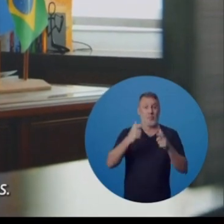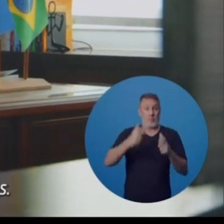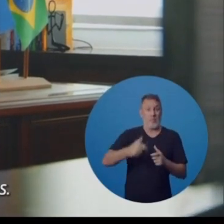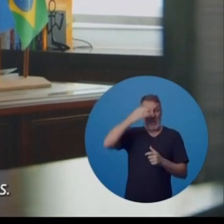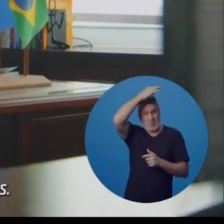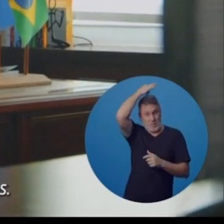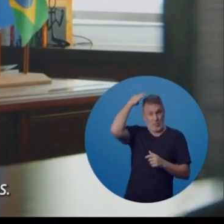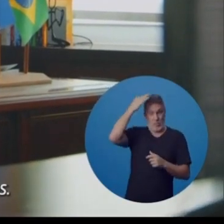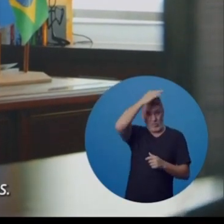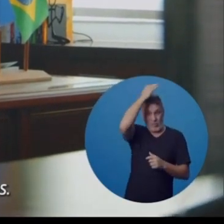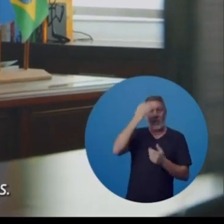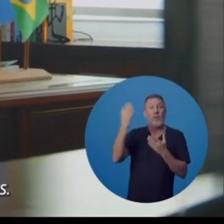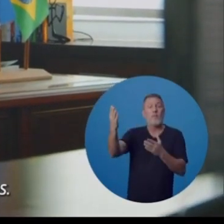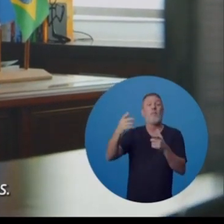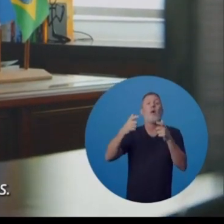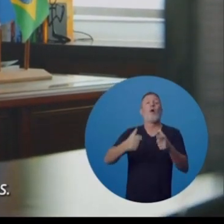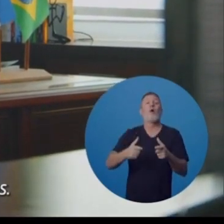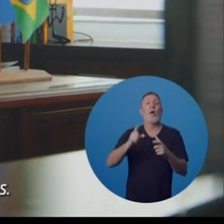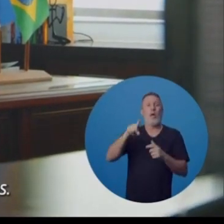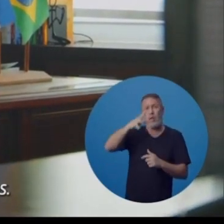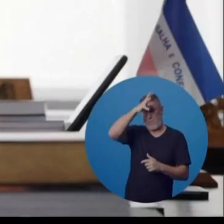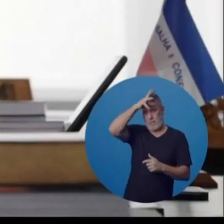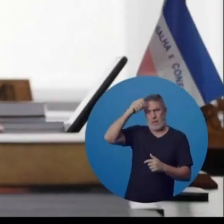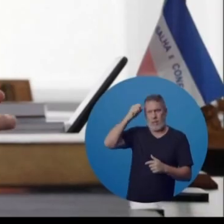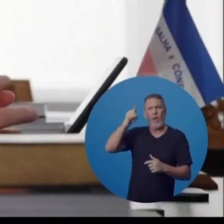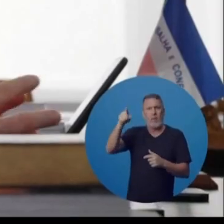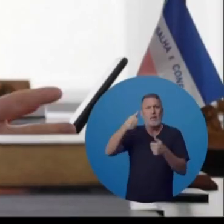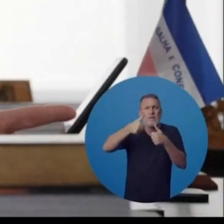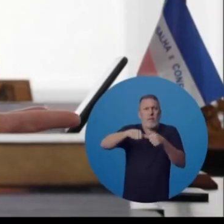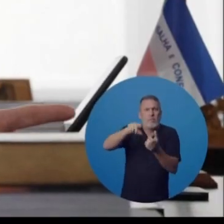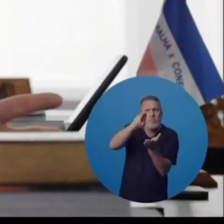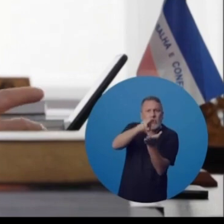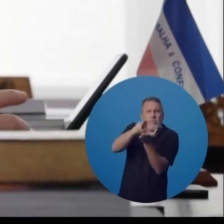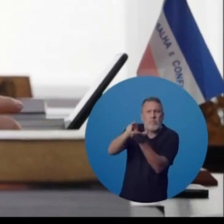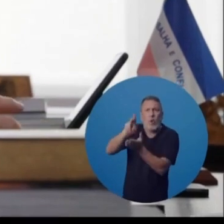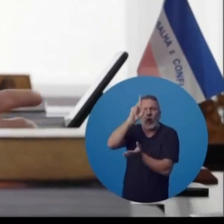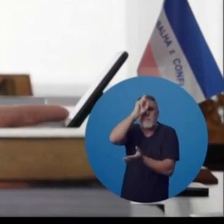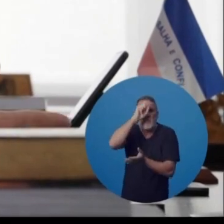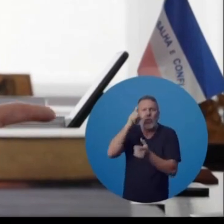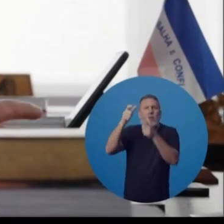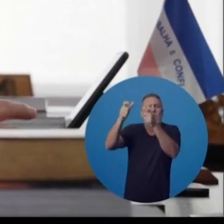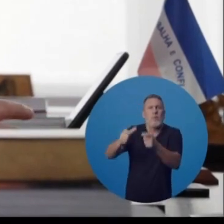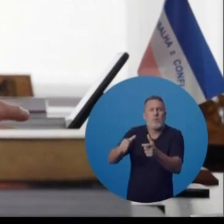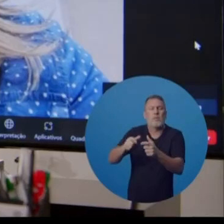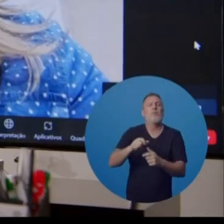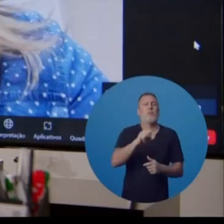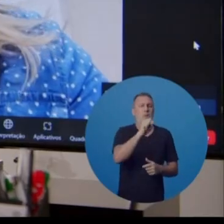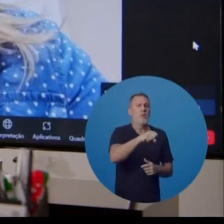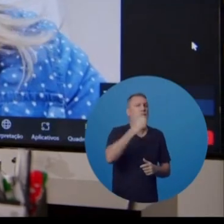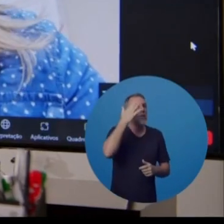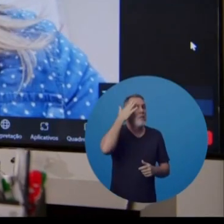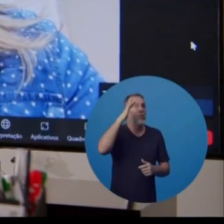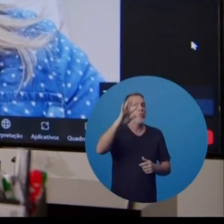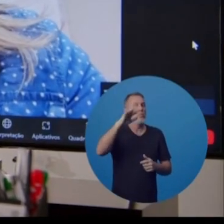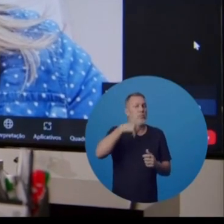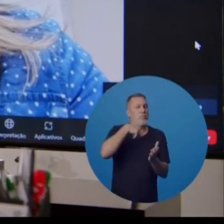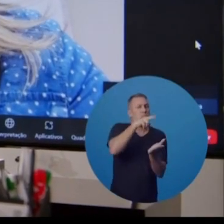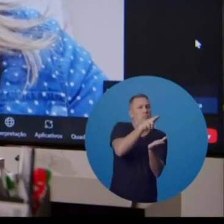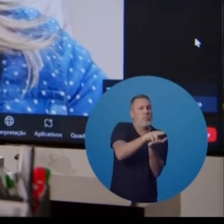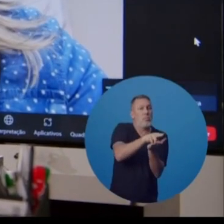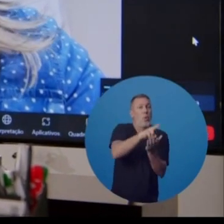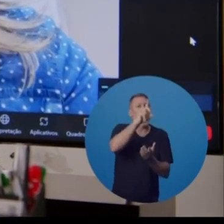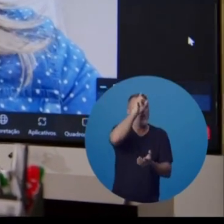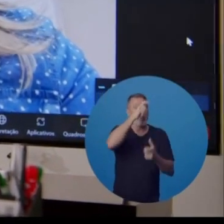Nós aqui no Espírito Santo, você aí no Amazonas. Você chegou a ser internada em algum local em Manaus? Eu passei cinco dias